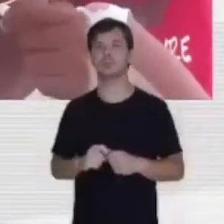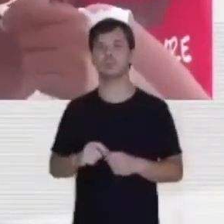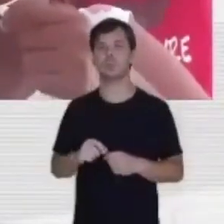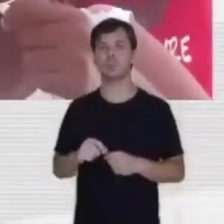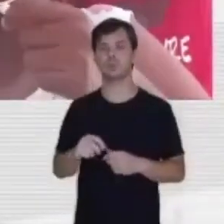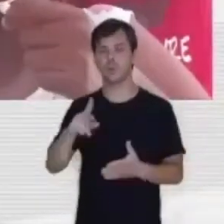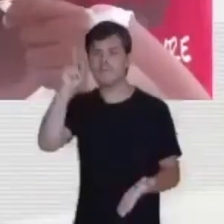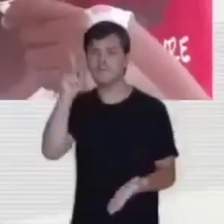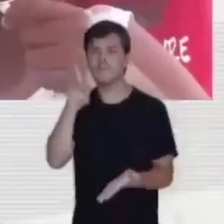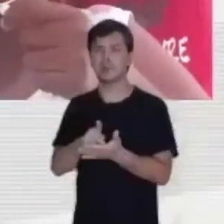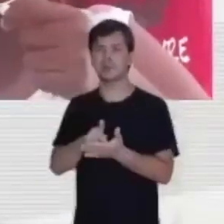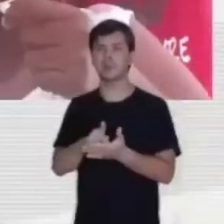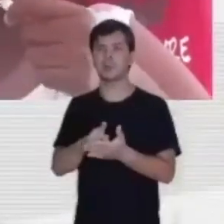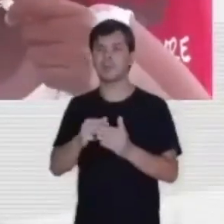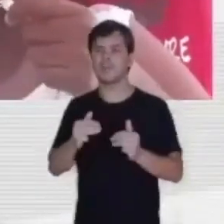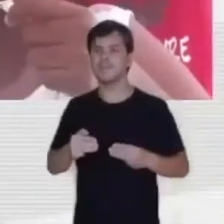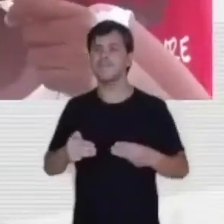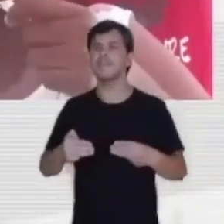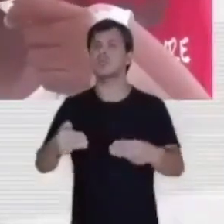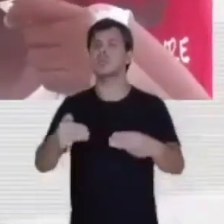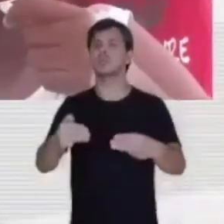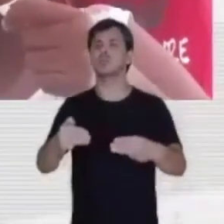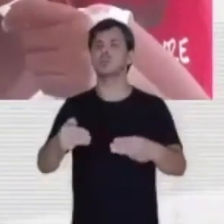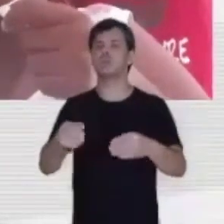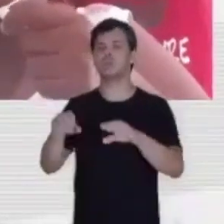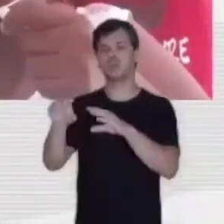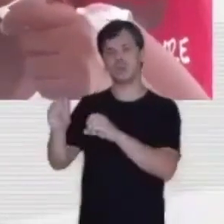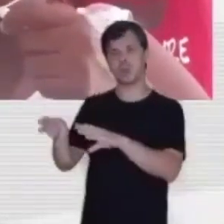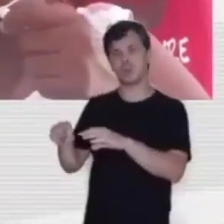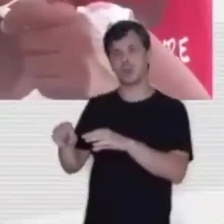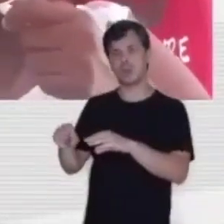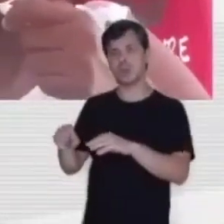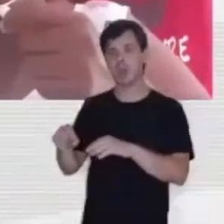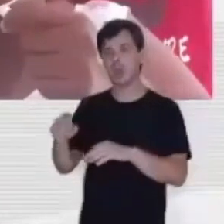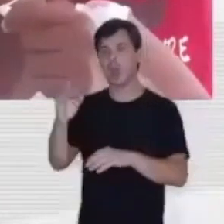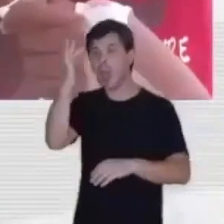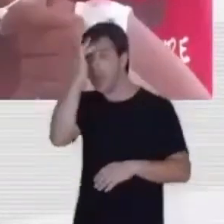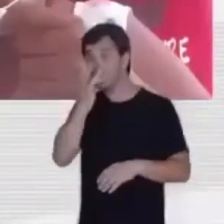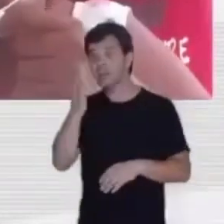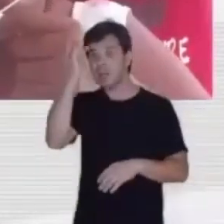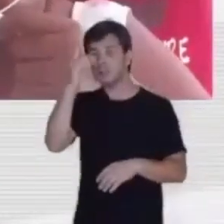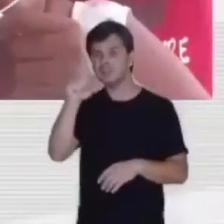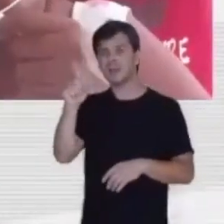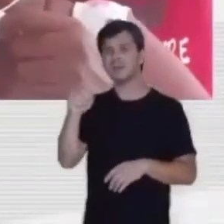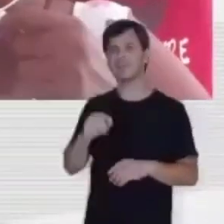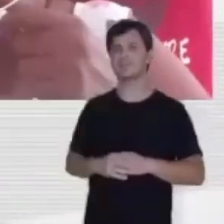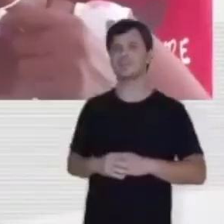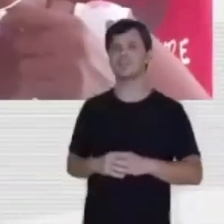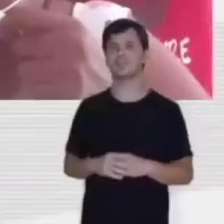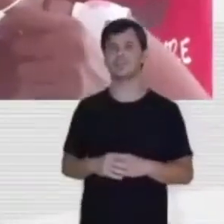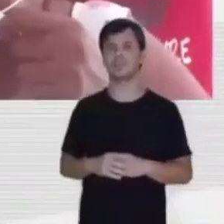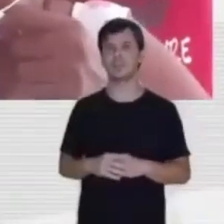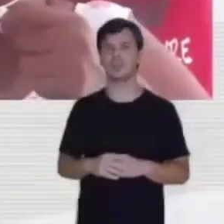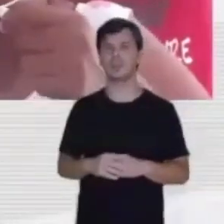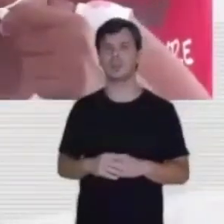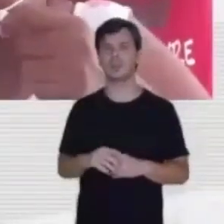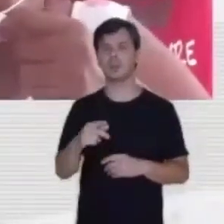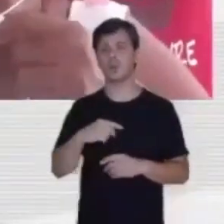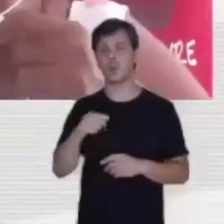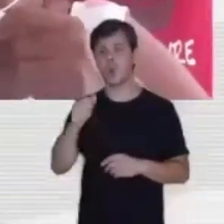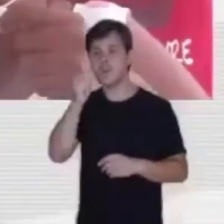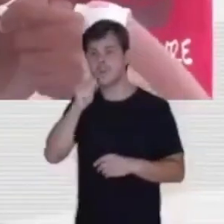de um verdadeiro ministro da Educação, o nosso companheiro Fernando Haddad. É como uma mulher